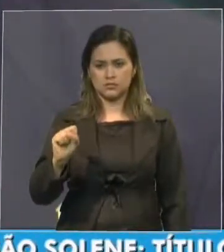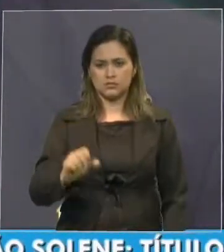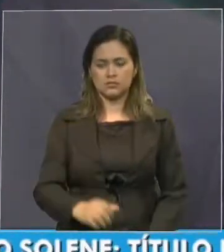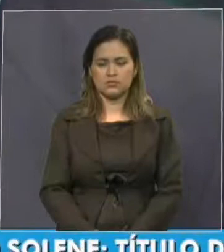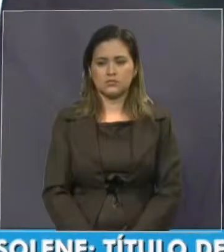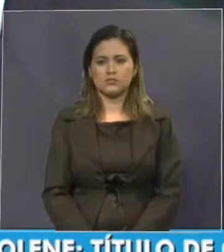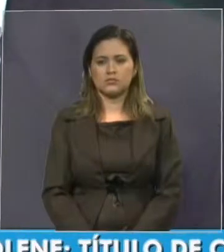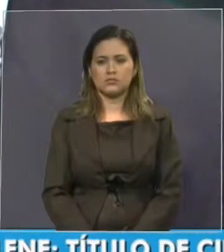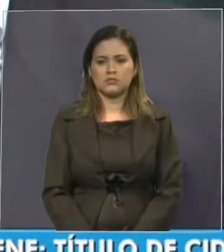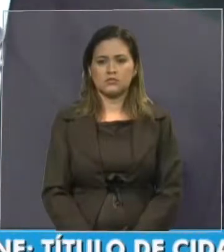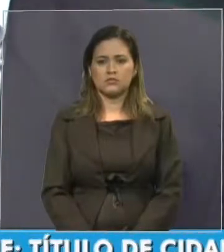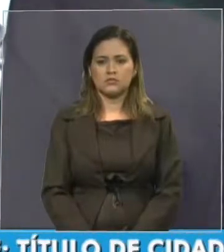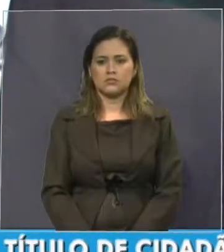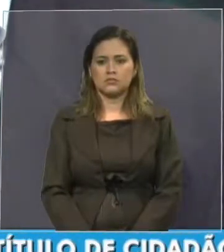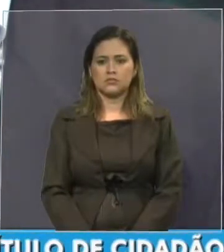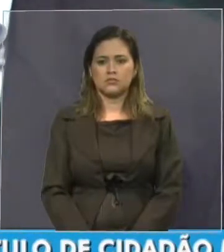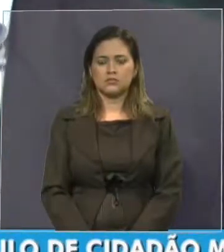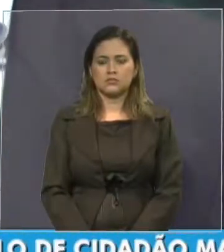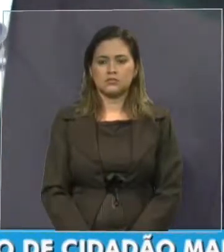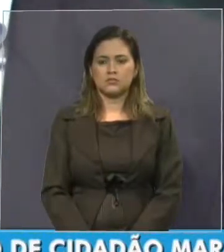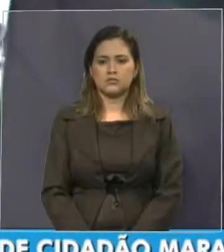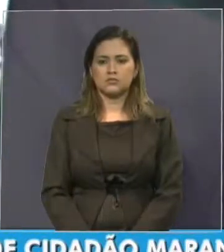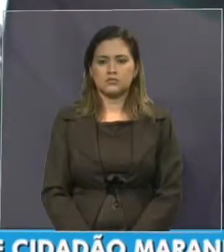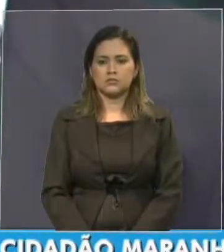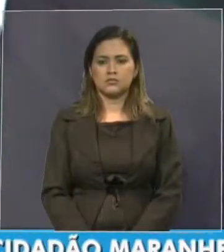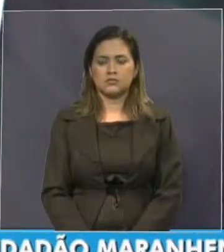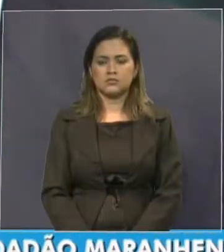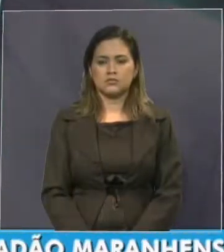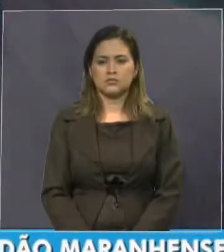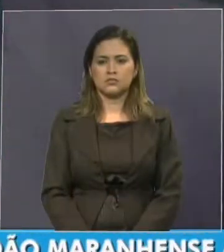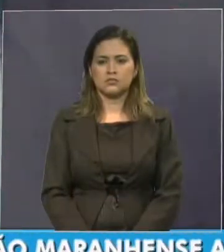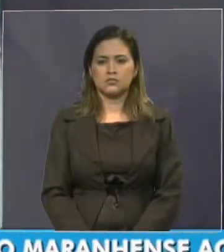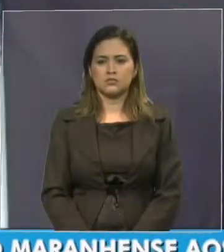Assembleia de Deus no Estado do Espírito Santo.